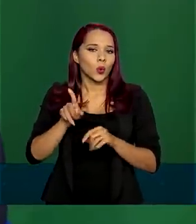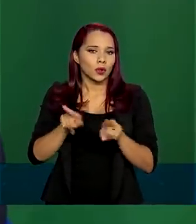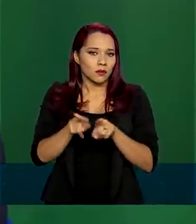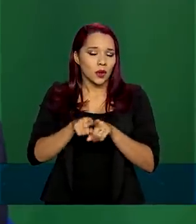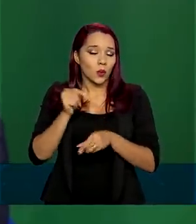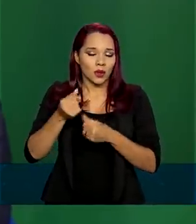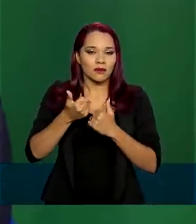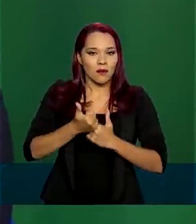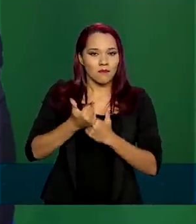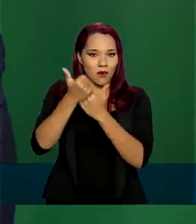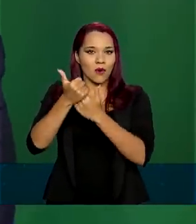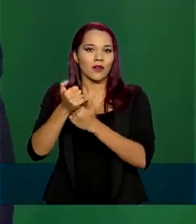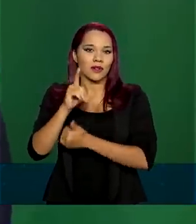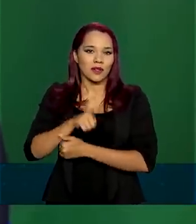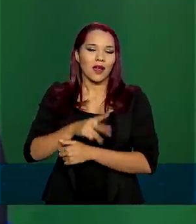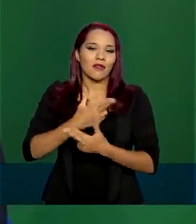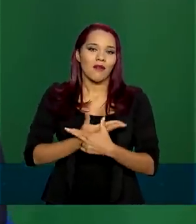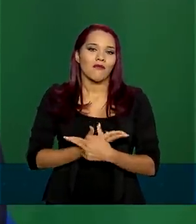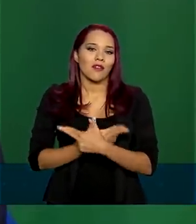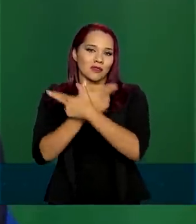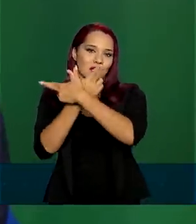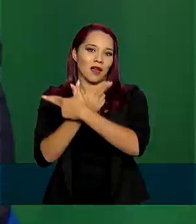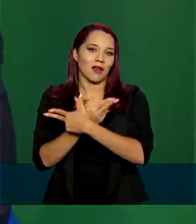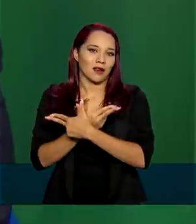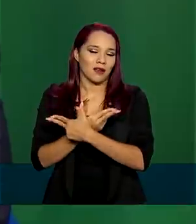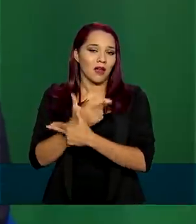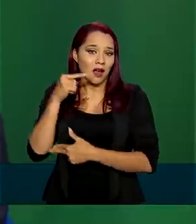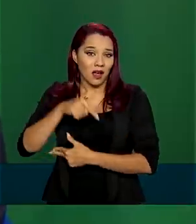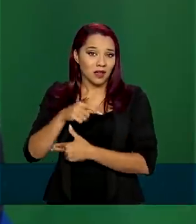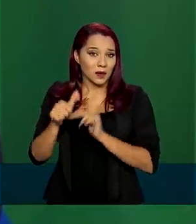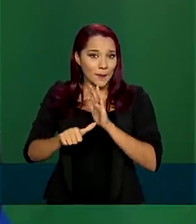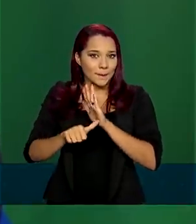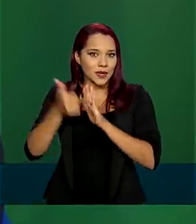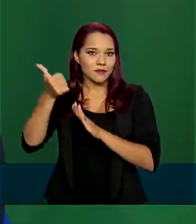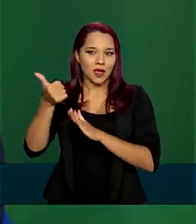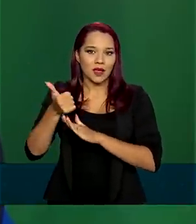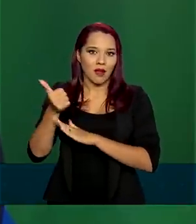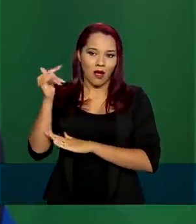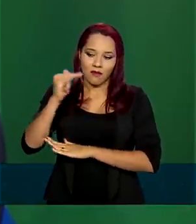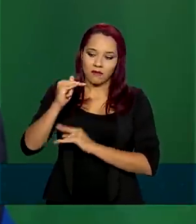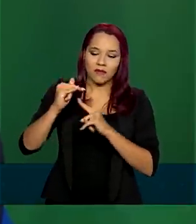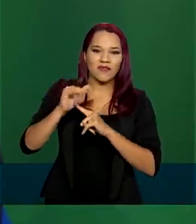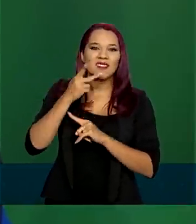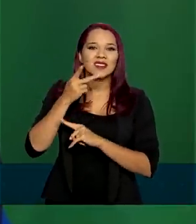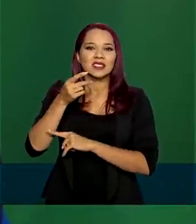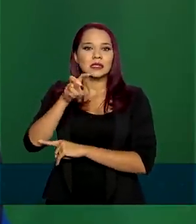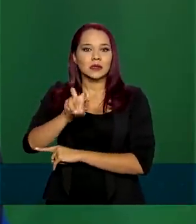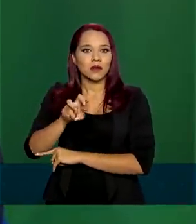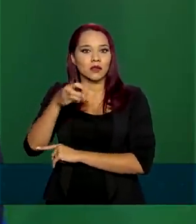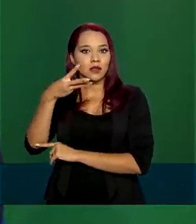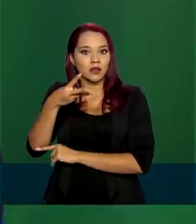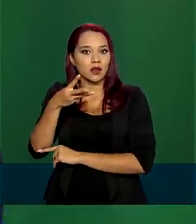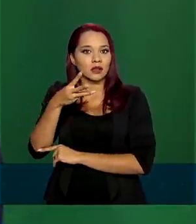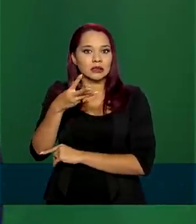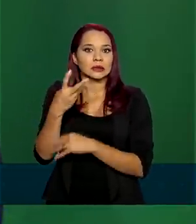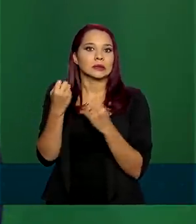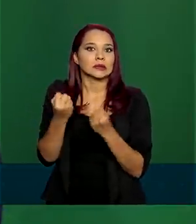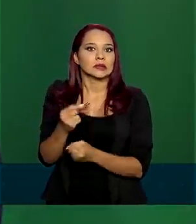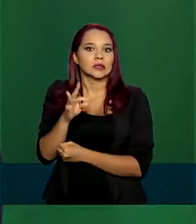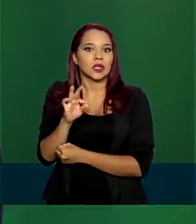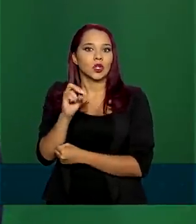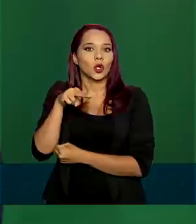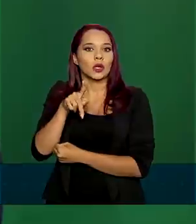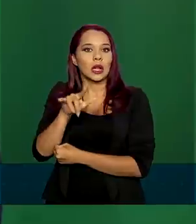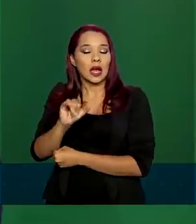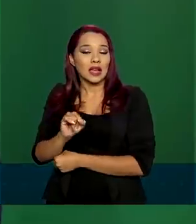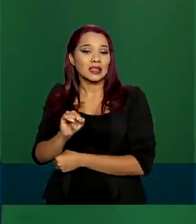com o apoio da Força Aérea. Essa primeira leva, essa primeira carga, a gente está falando de 53 toneladas, são 15 milhões de